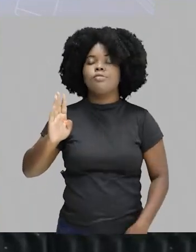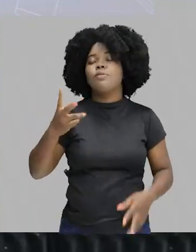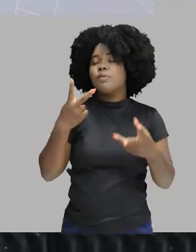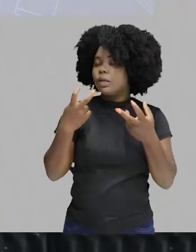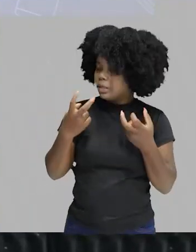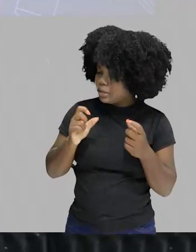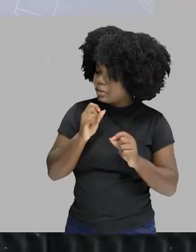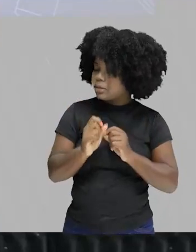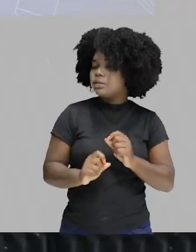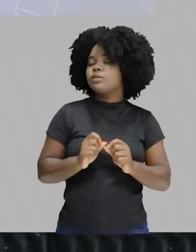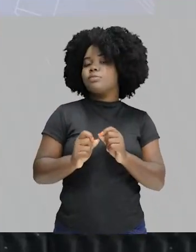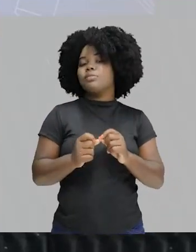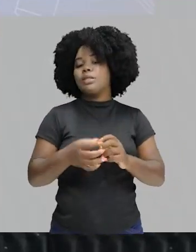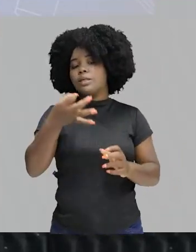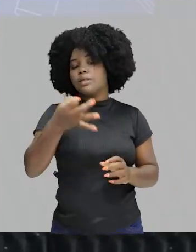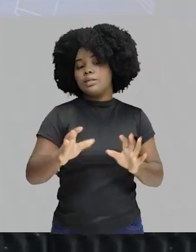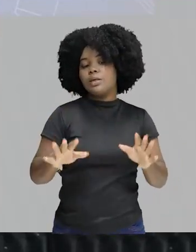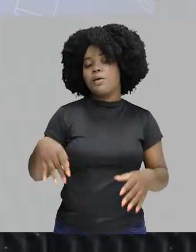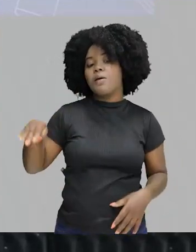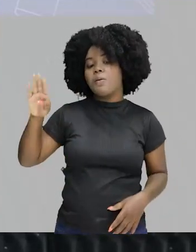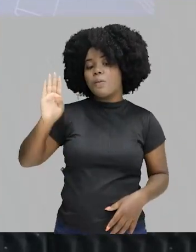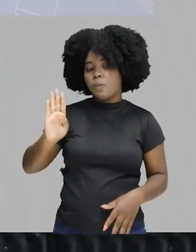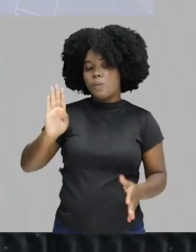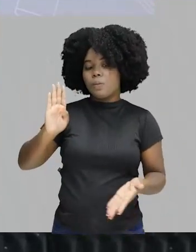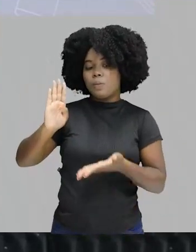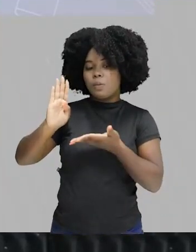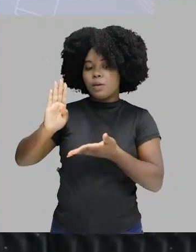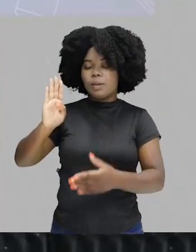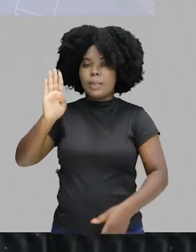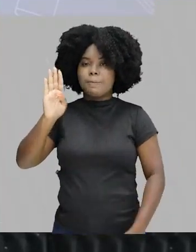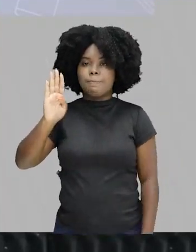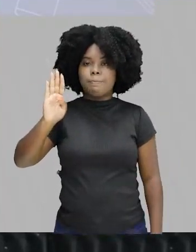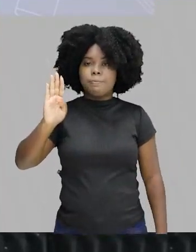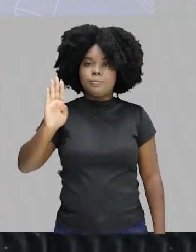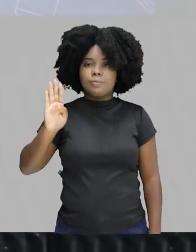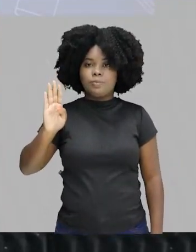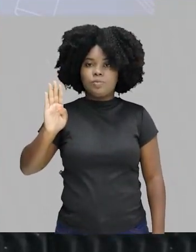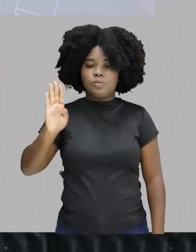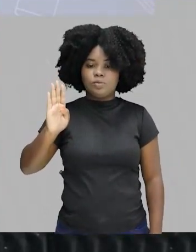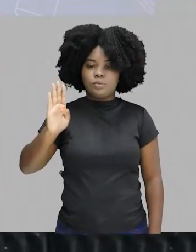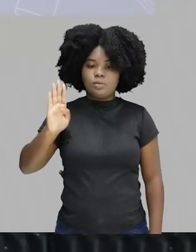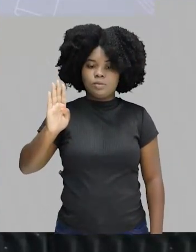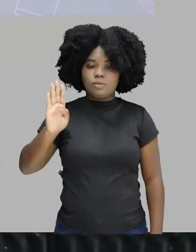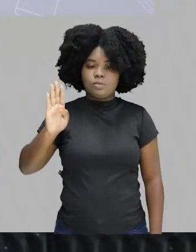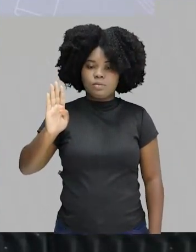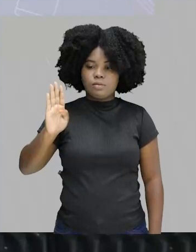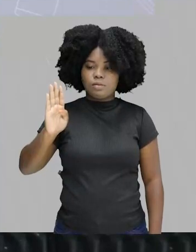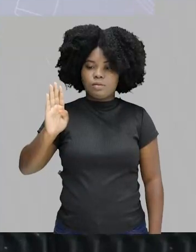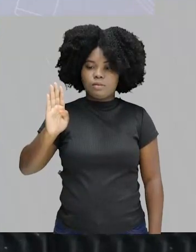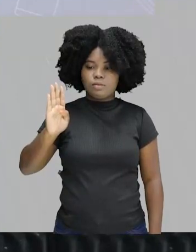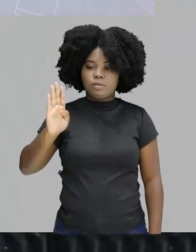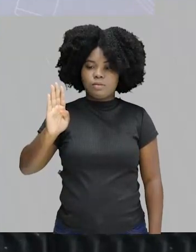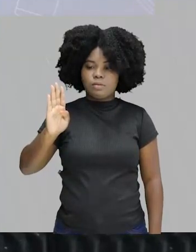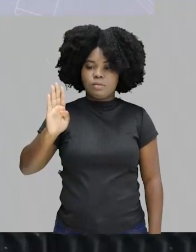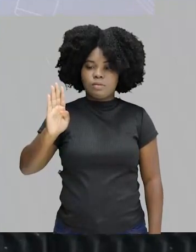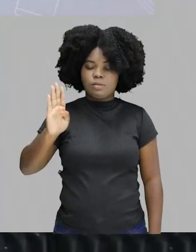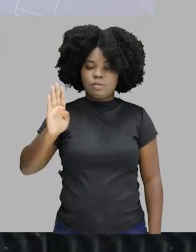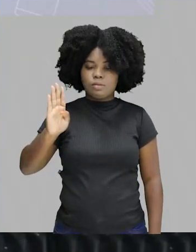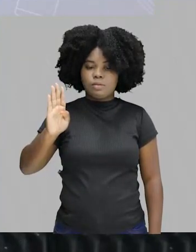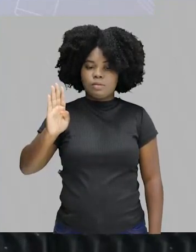percebeu que a nossa tendência aqui é marcar a letra B de bola como a nossa alternativa mais aprazível. Certo? Então,